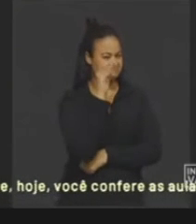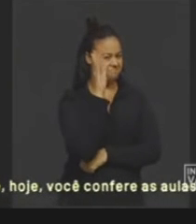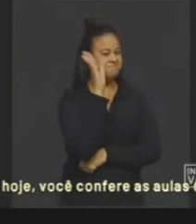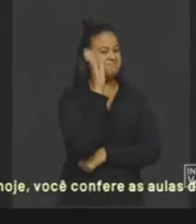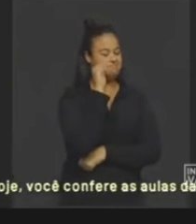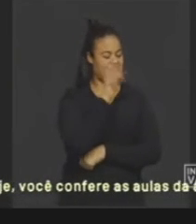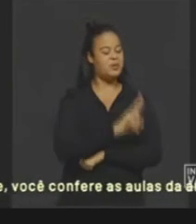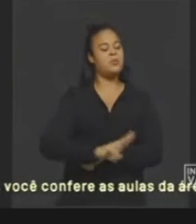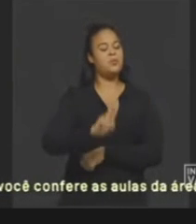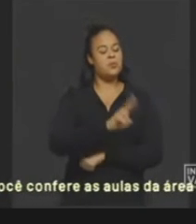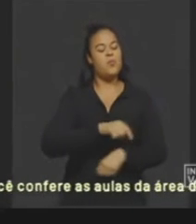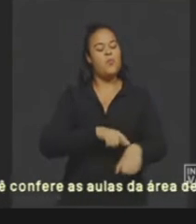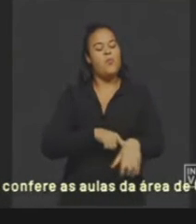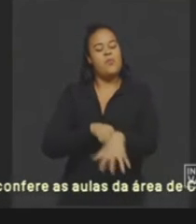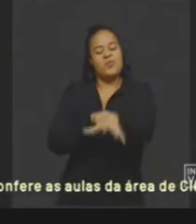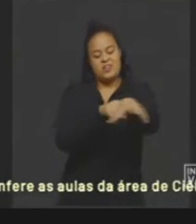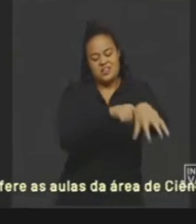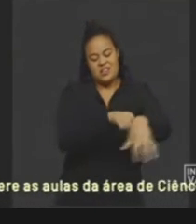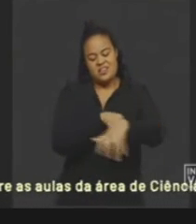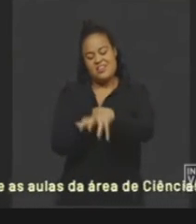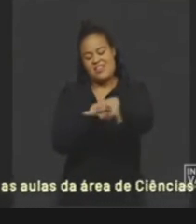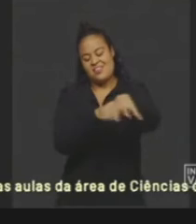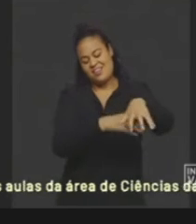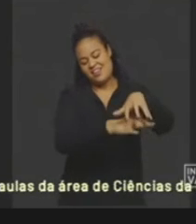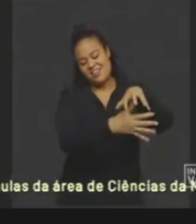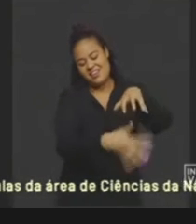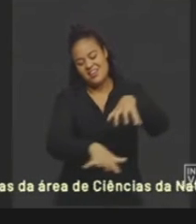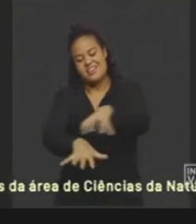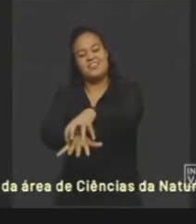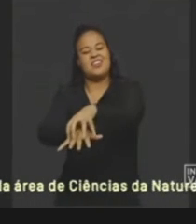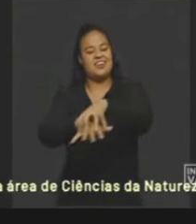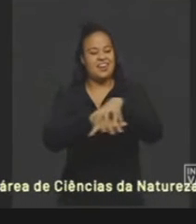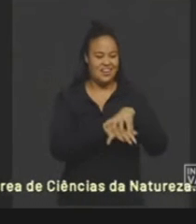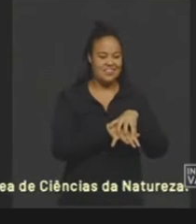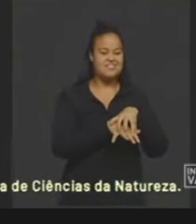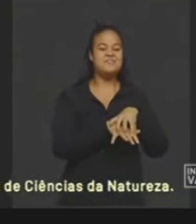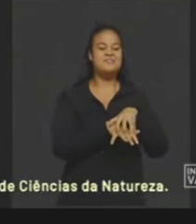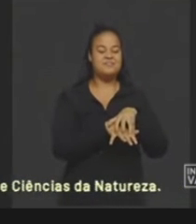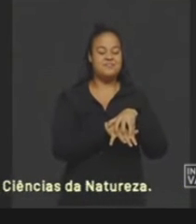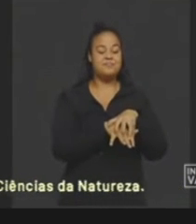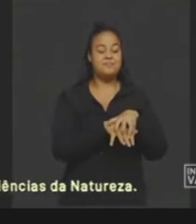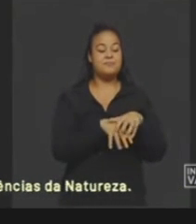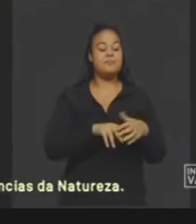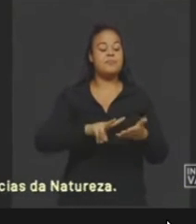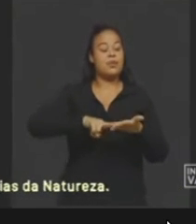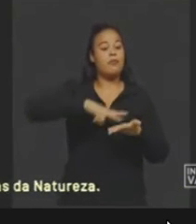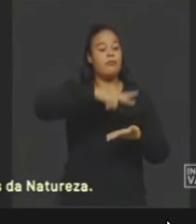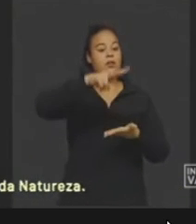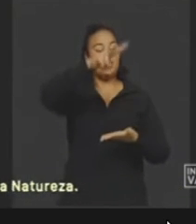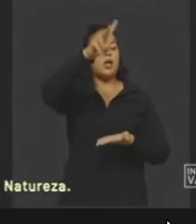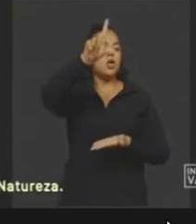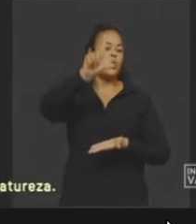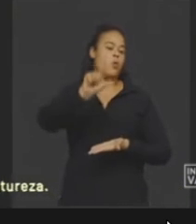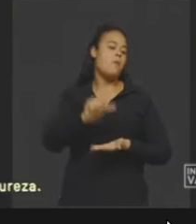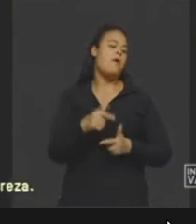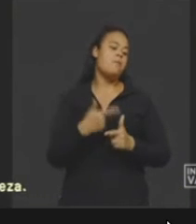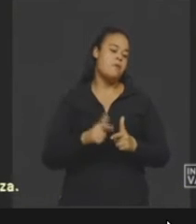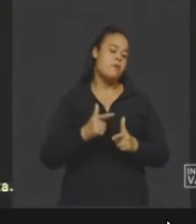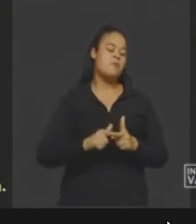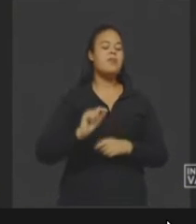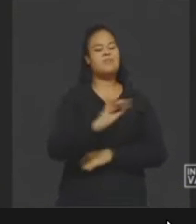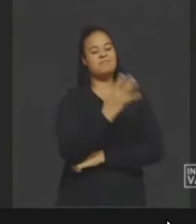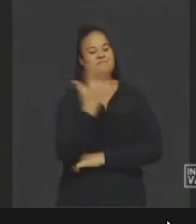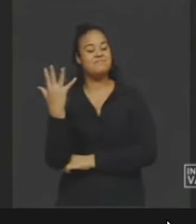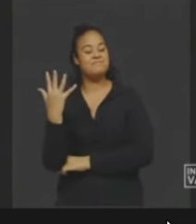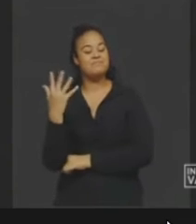uso da energia maremotriz. Quais as vantagens? Baixo risco ambiental e